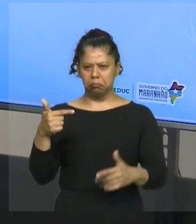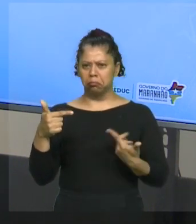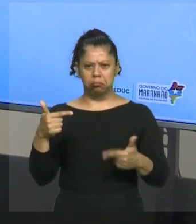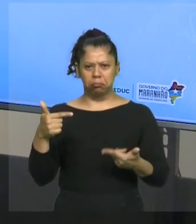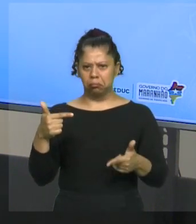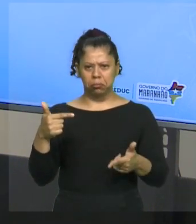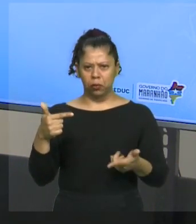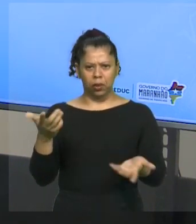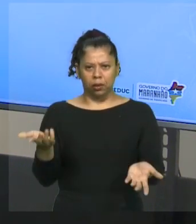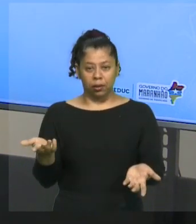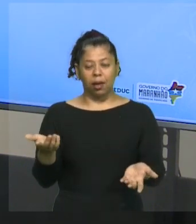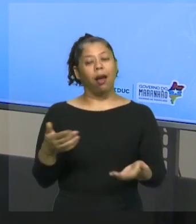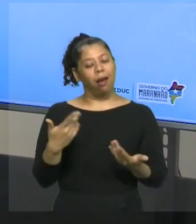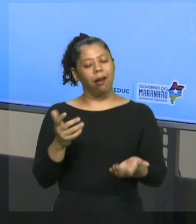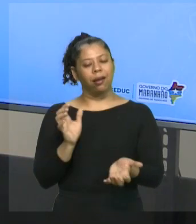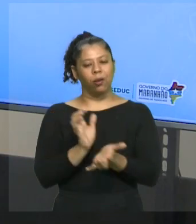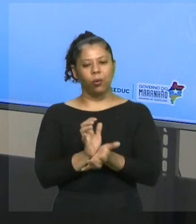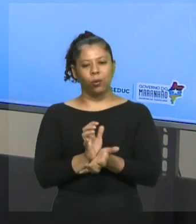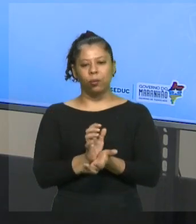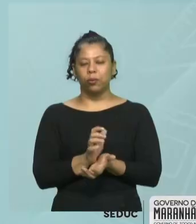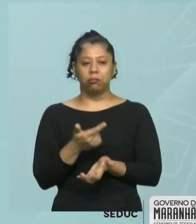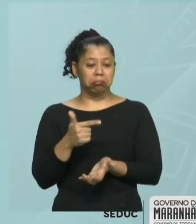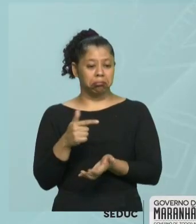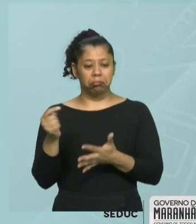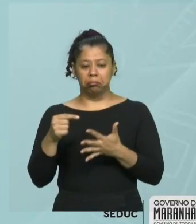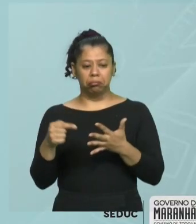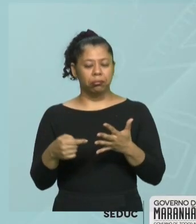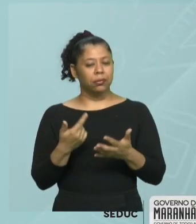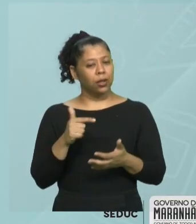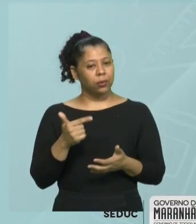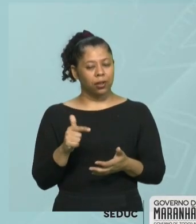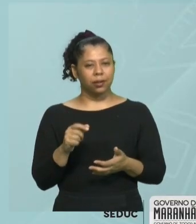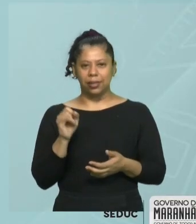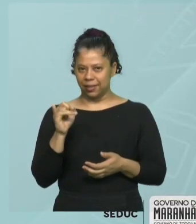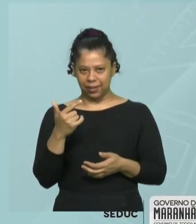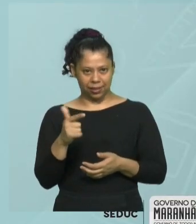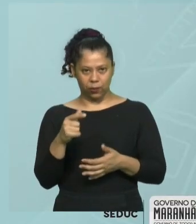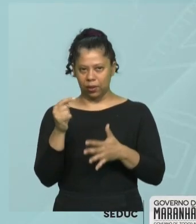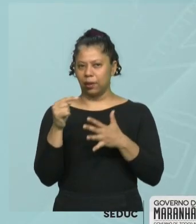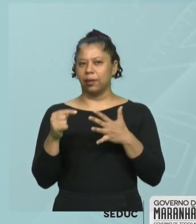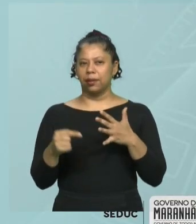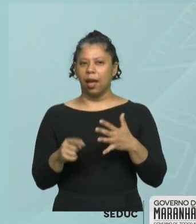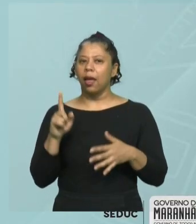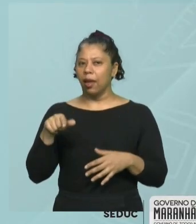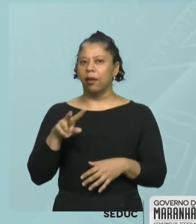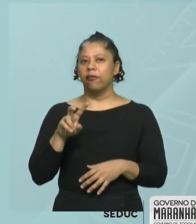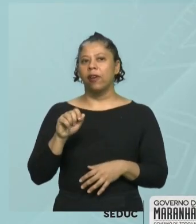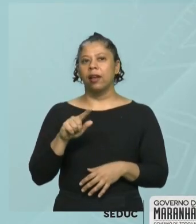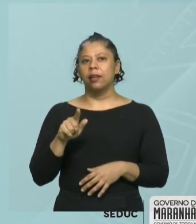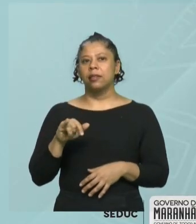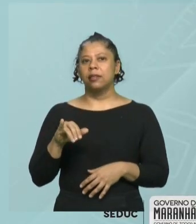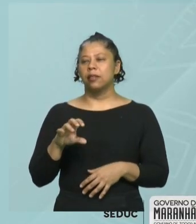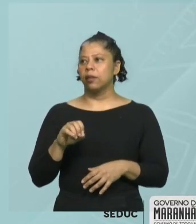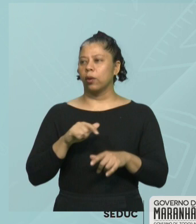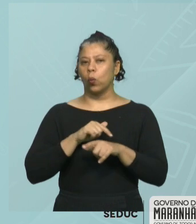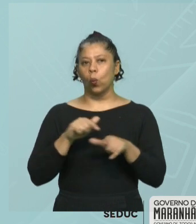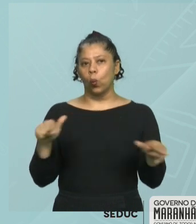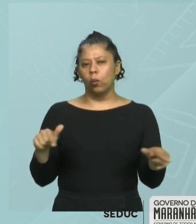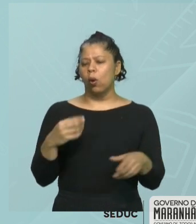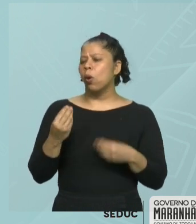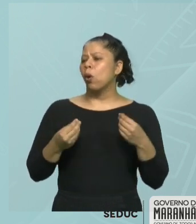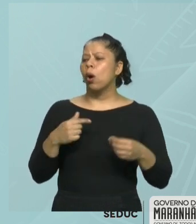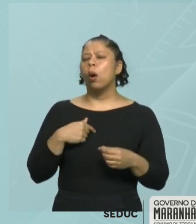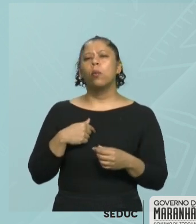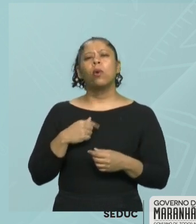Então, esse conjunto, ele não tem elementos. Se ele não tem elementos, ele é vazio. E como é que eu